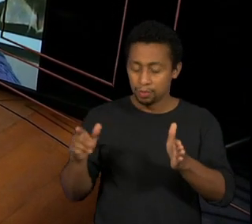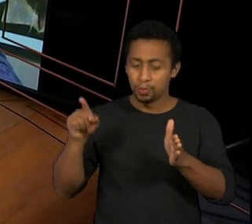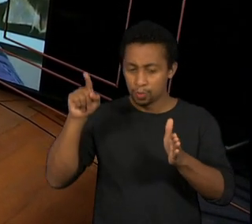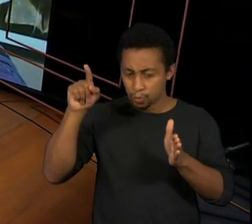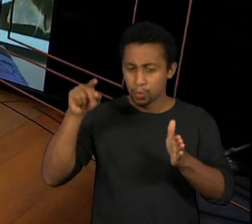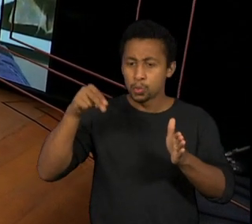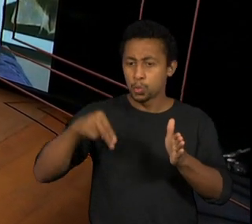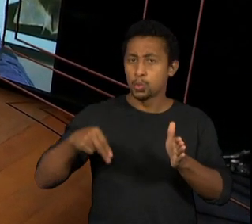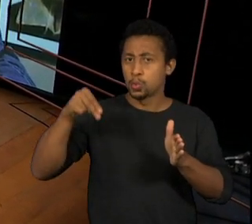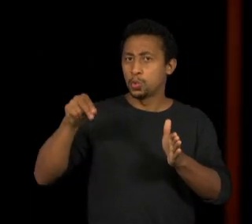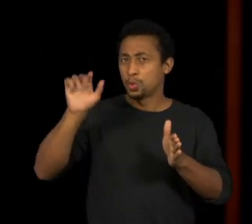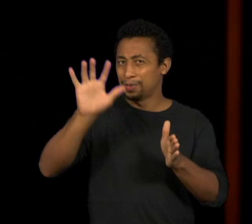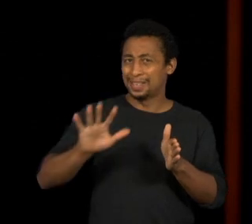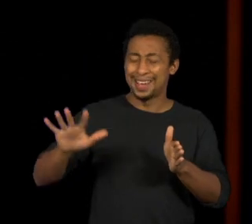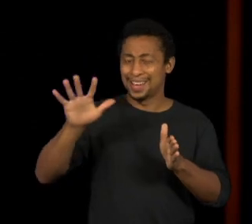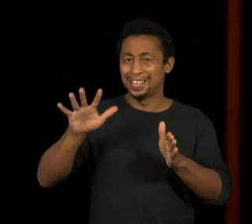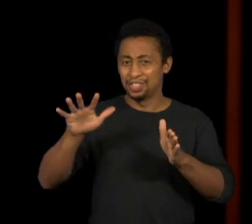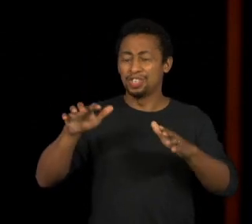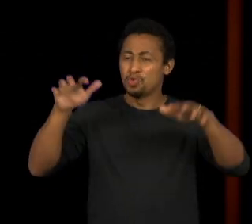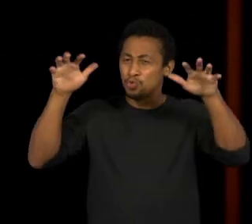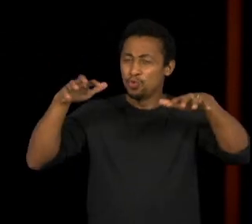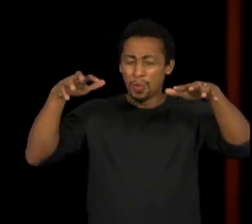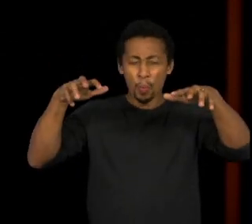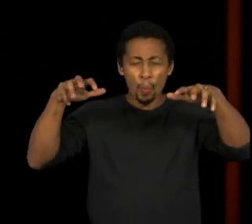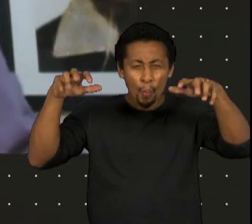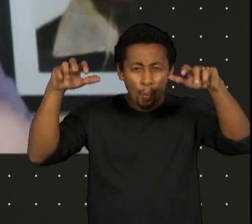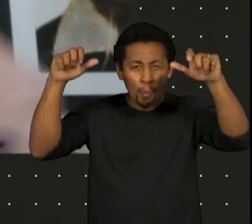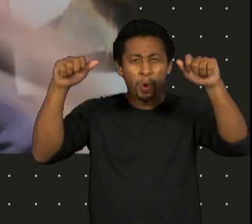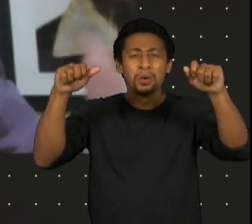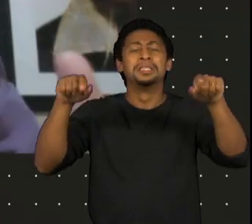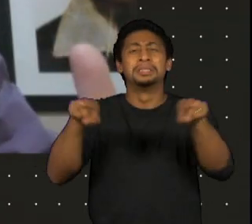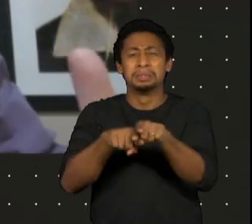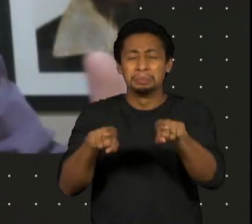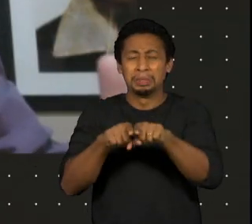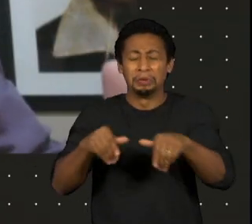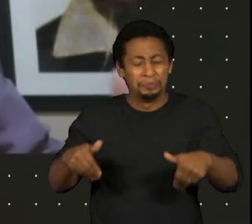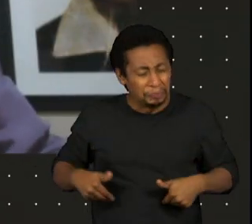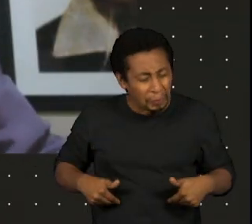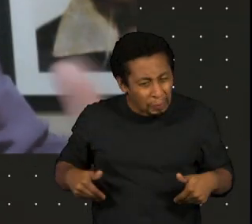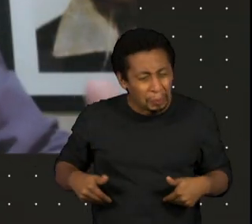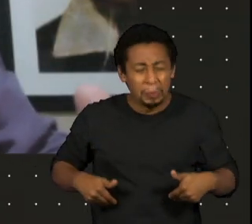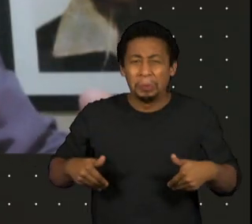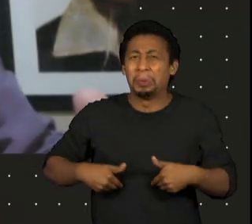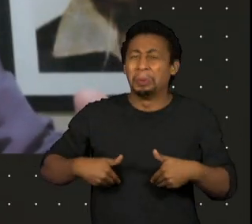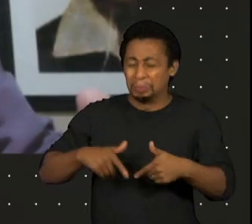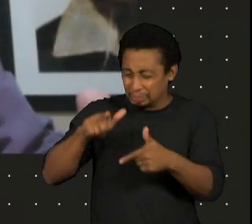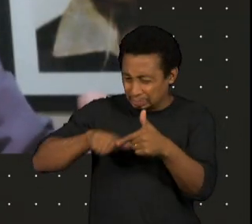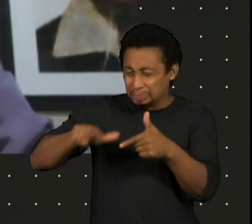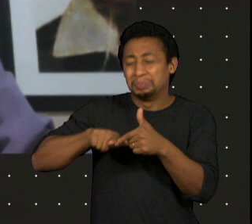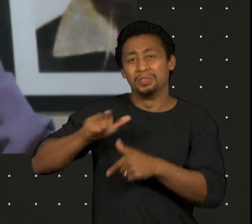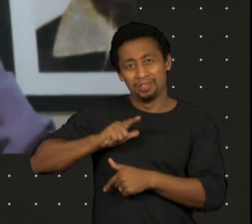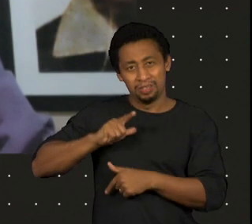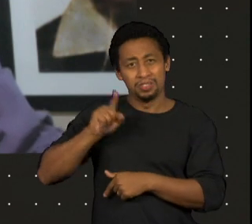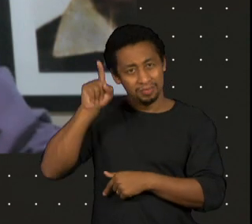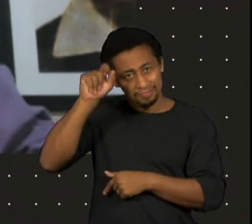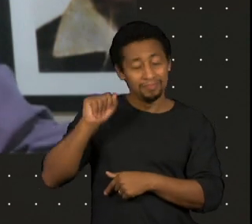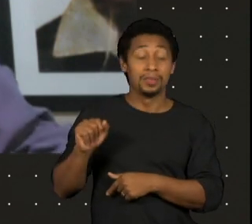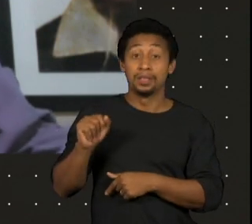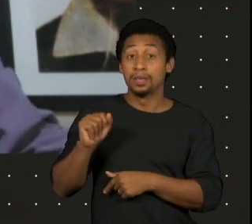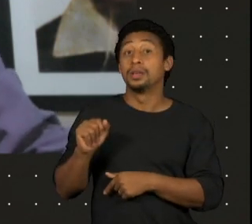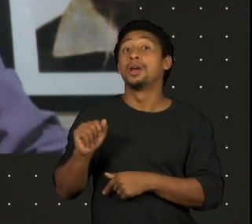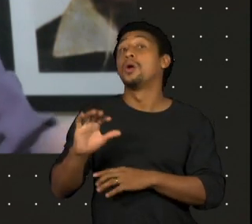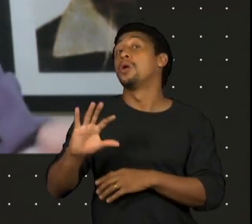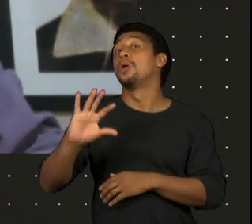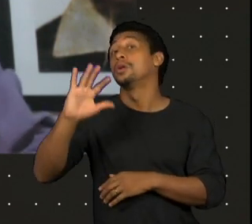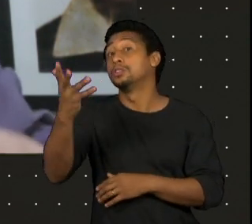sempre aconteciam, e que, infelizmente, agora parece que estão voltando a acontecer, mas que ler uma